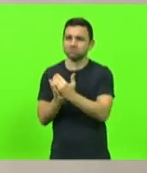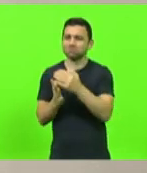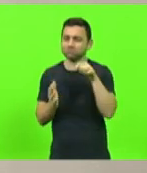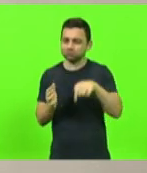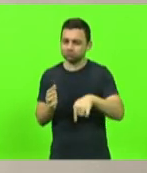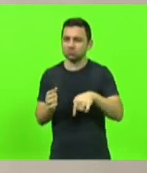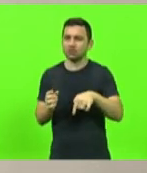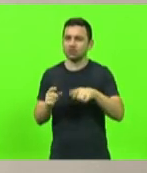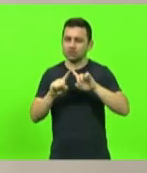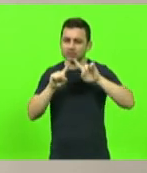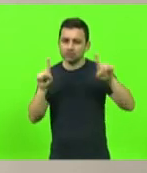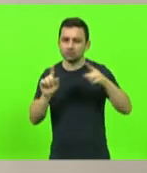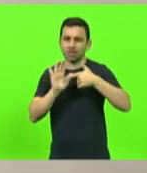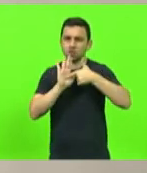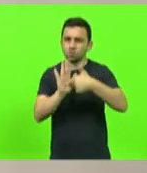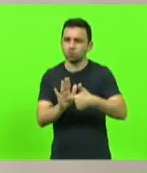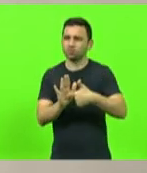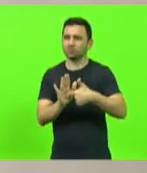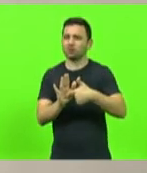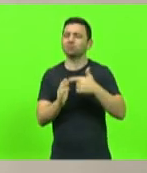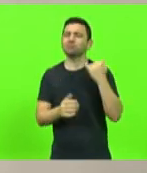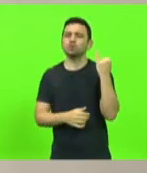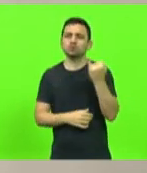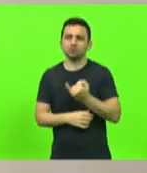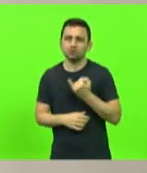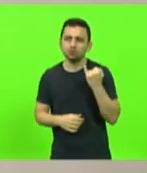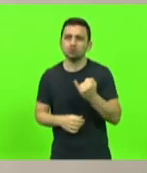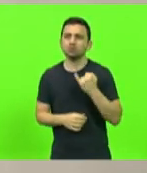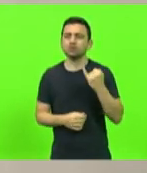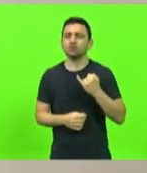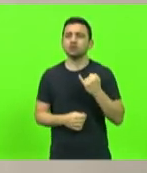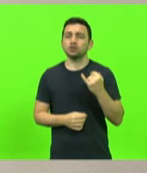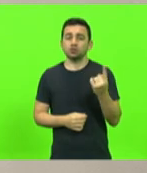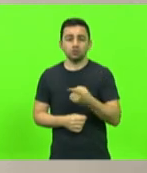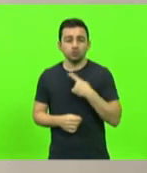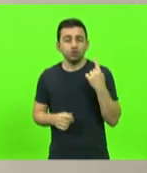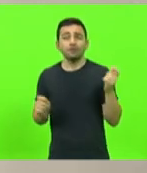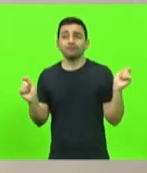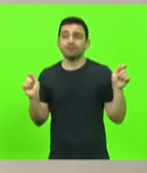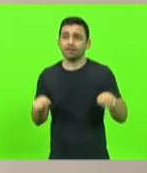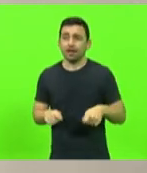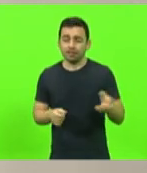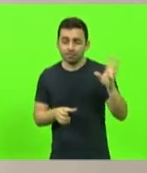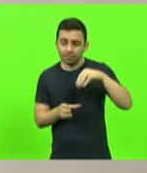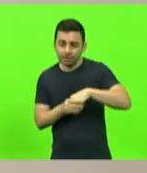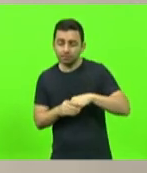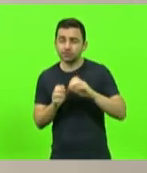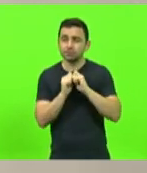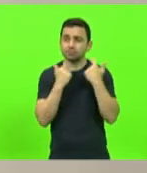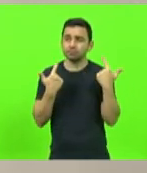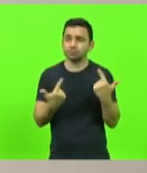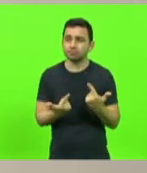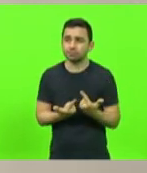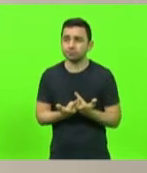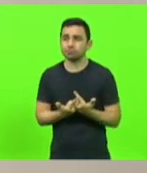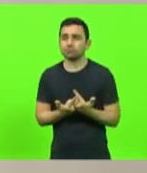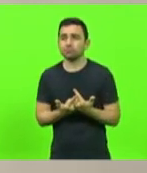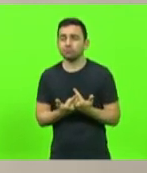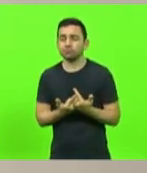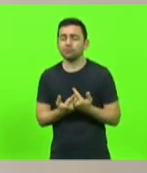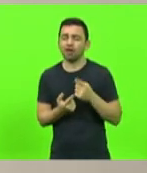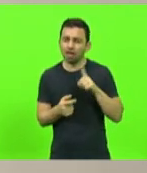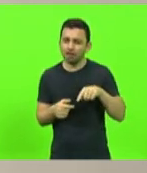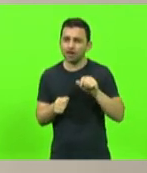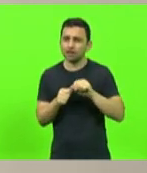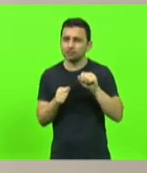de críticas, de denúncia. É importante isso para que a gente também possa, dentro do parlamento, fazermos aquilo que for do interesse